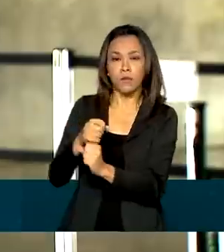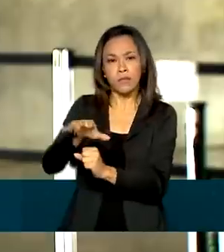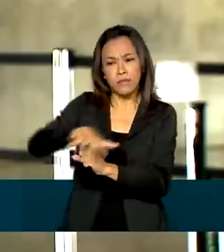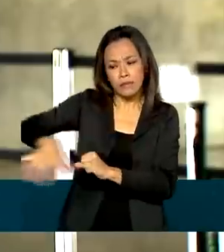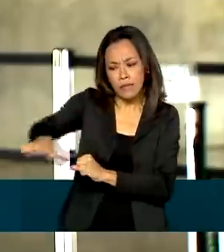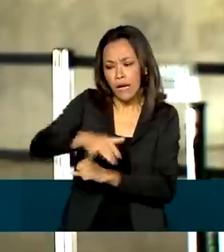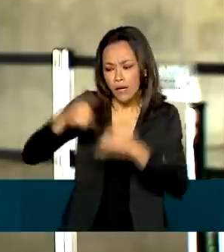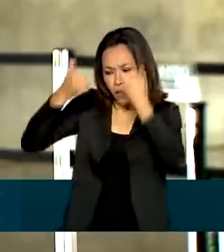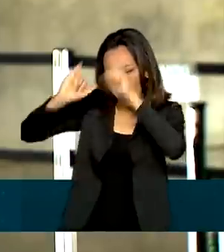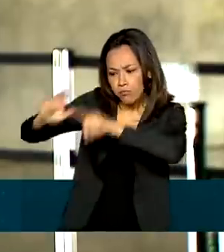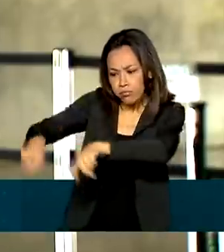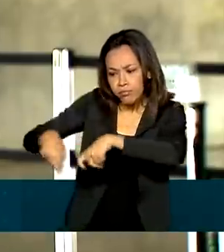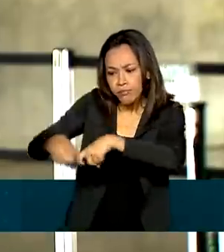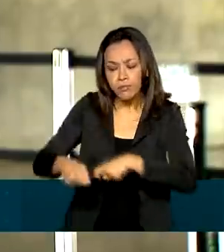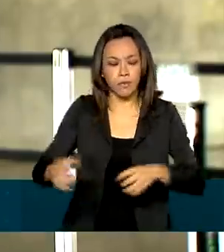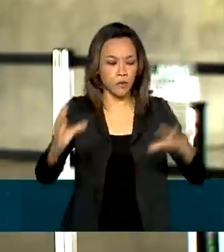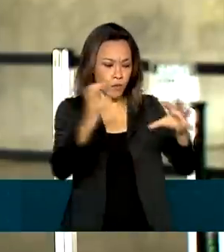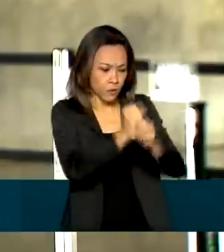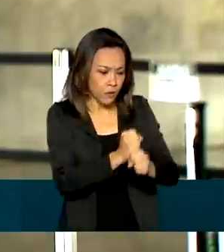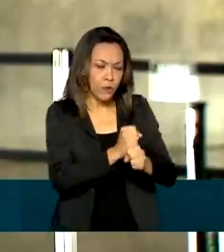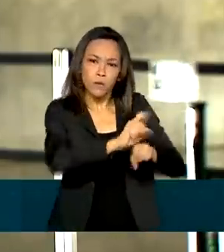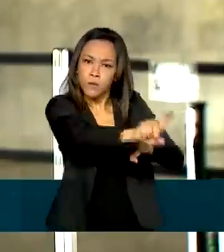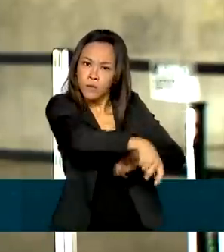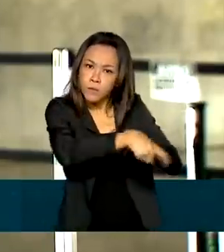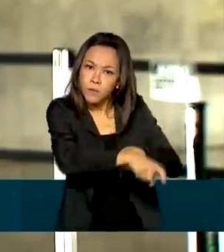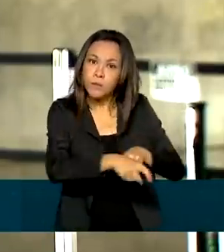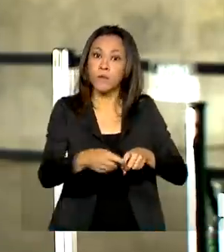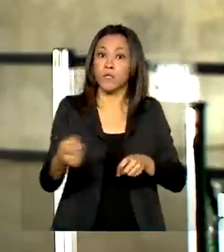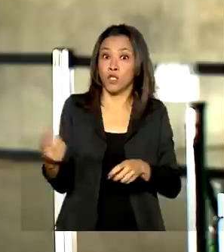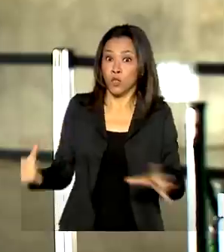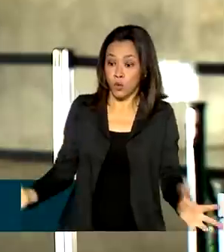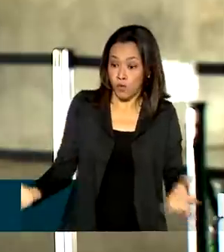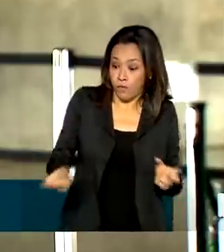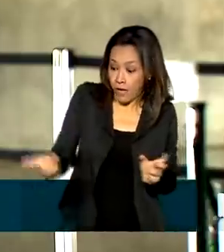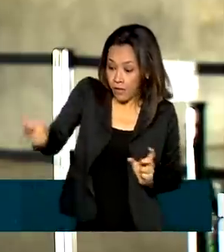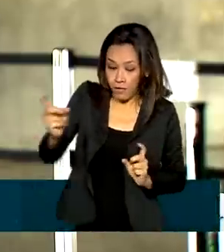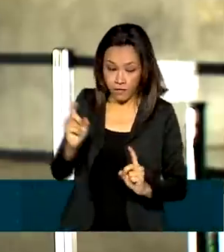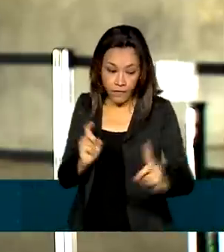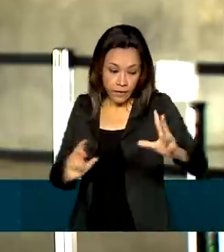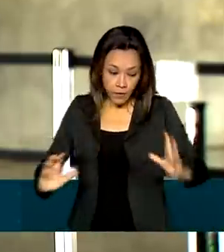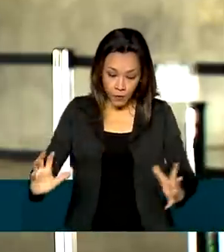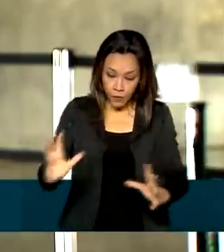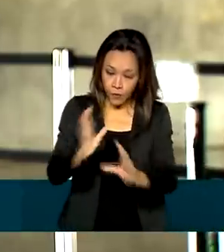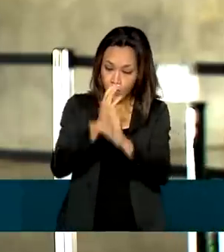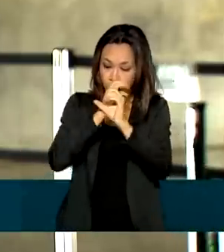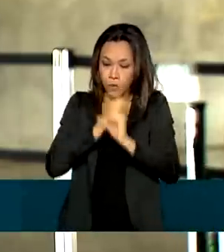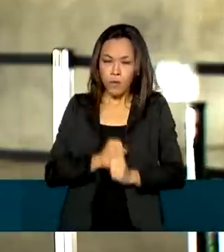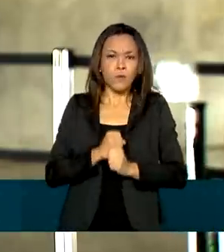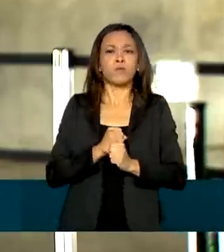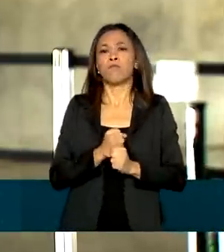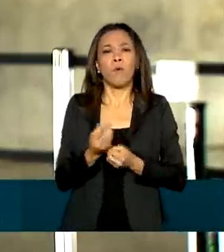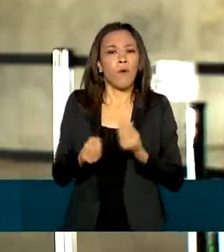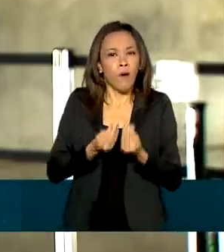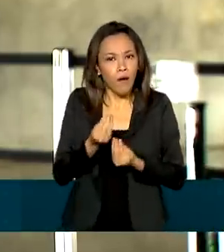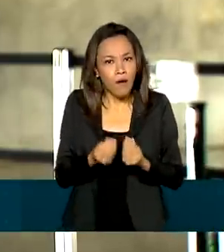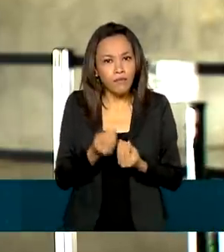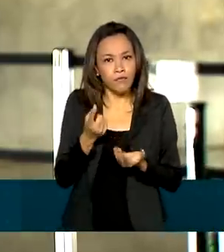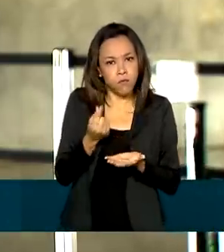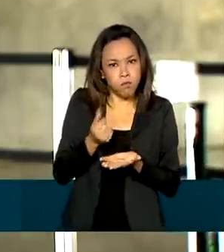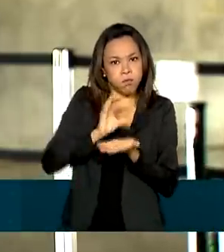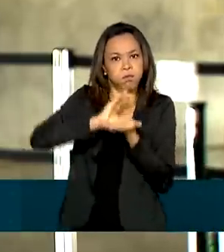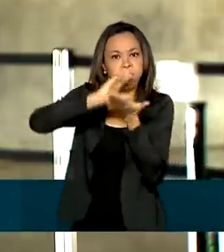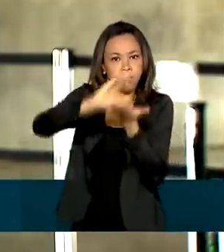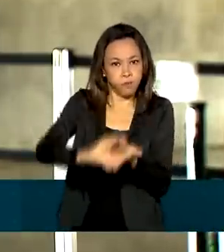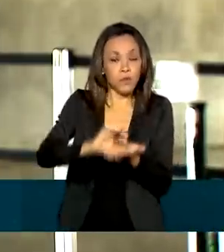e da pecuária e no valor bruto recebido pelos agricultores pela venda das suas produções nas principais praças do país, dos